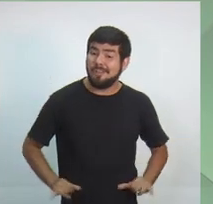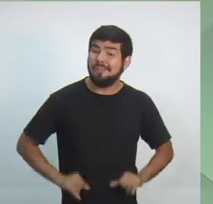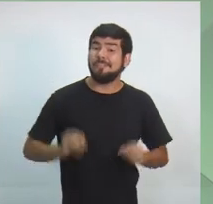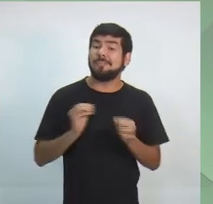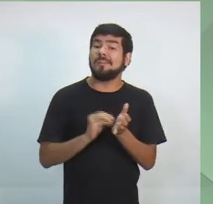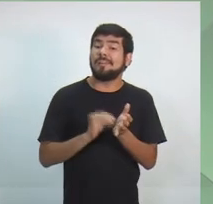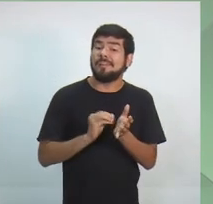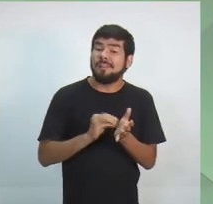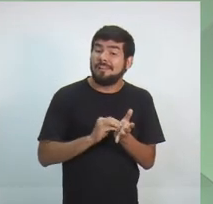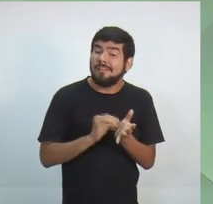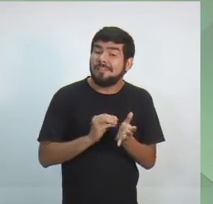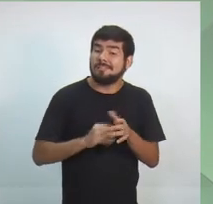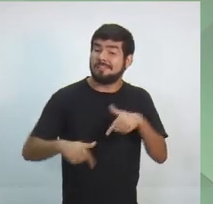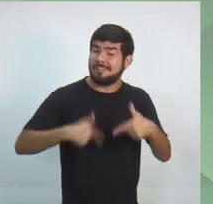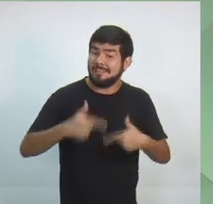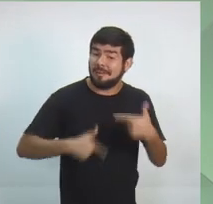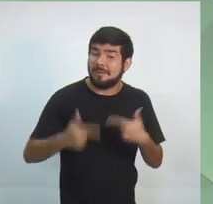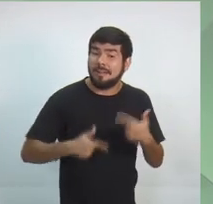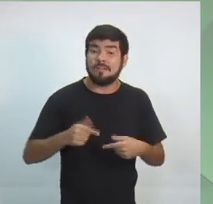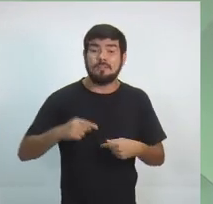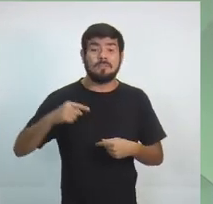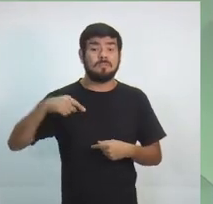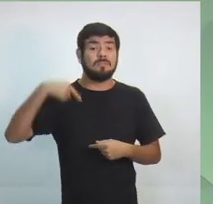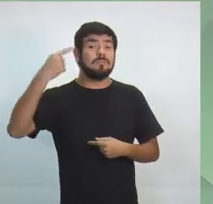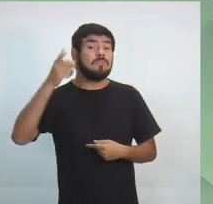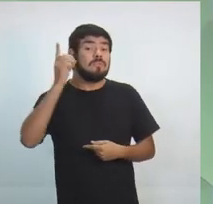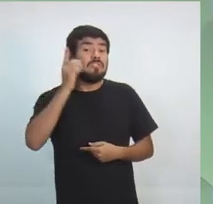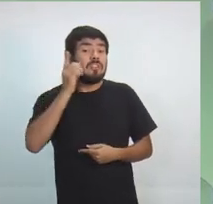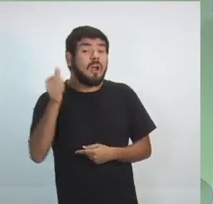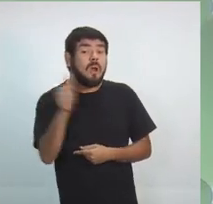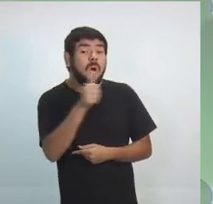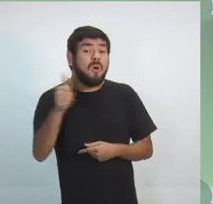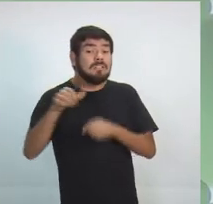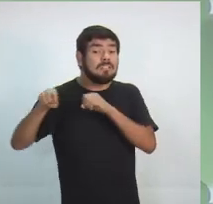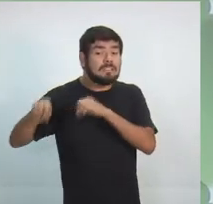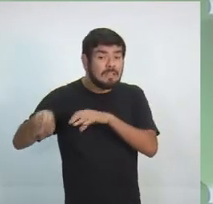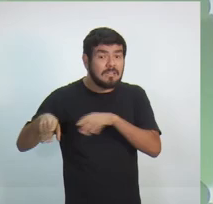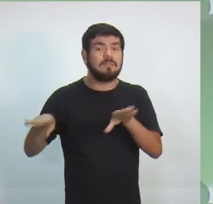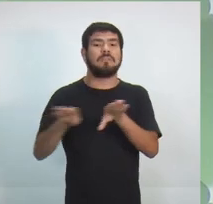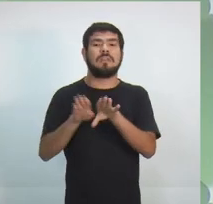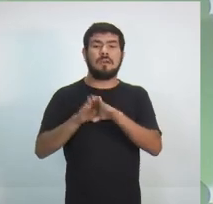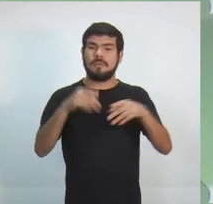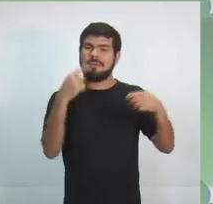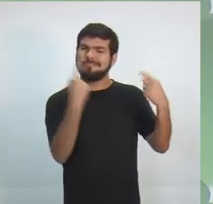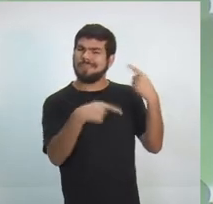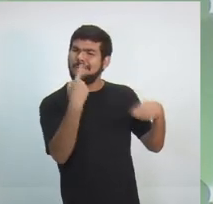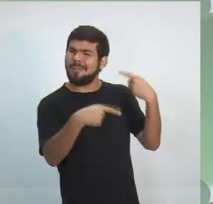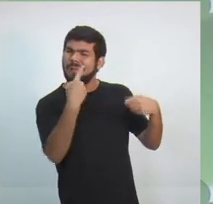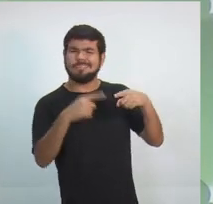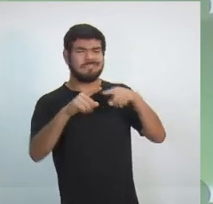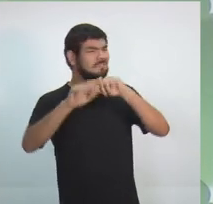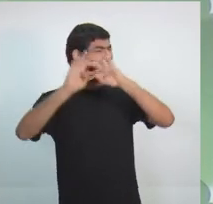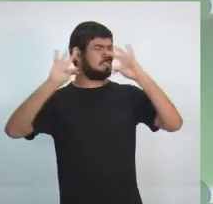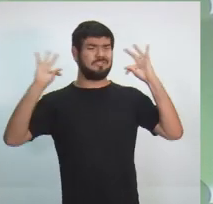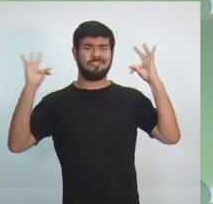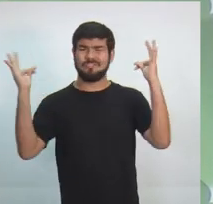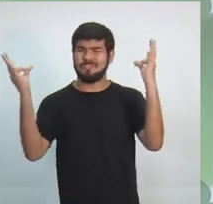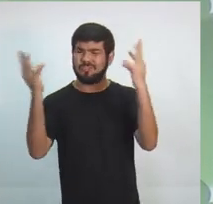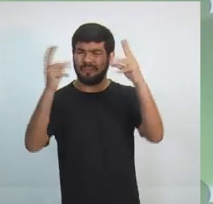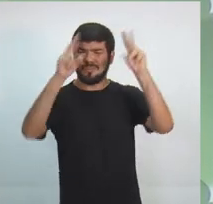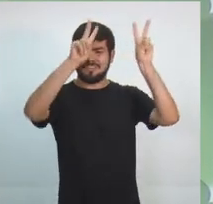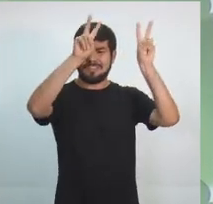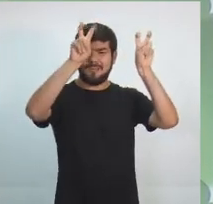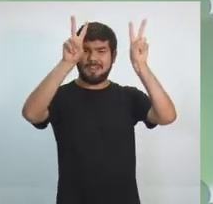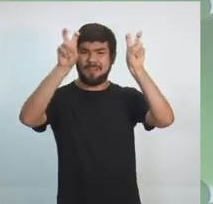trabalho? No próximo dia 11 de setembro, aqui na nossa programação, também vai acontecer um debate sobre todos os temas, conduzido pelo